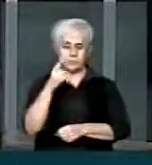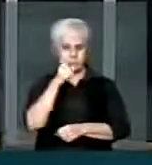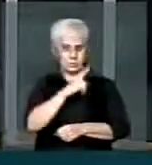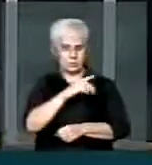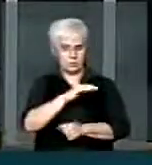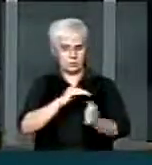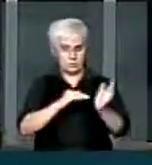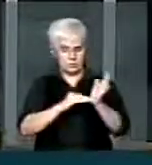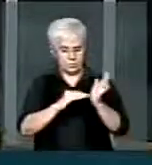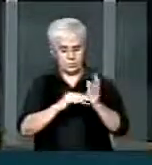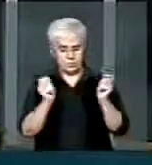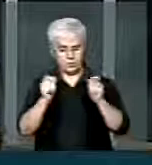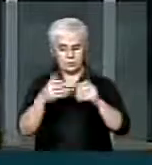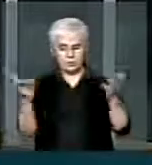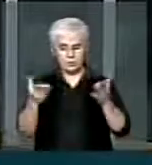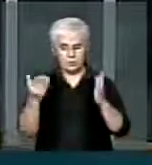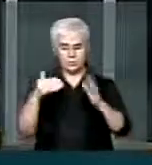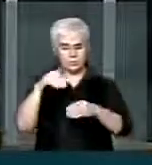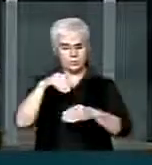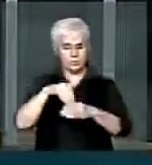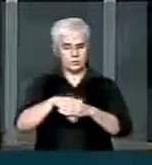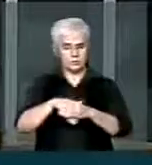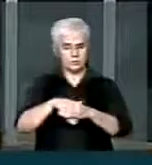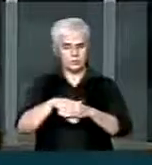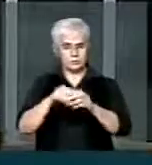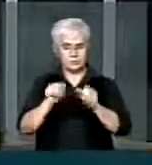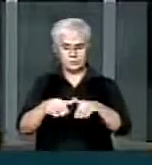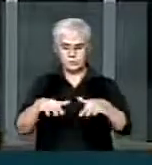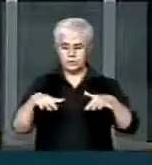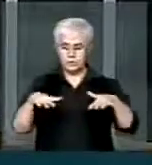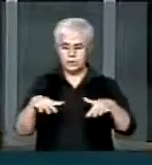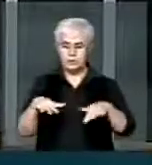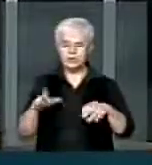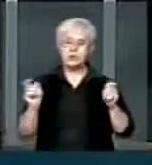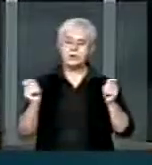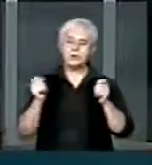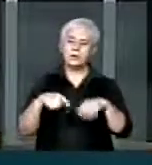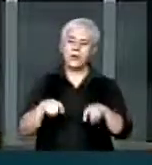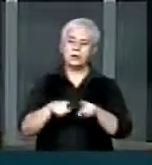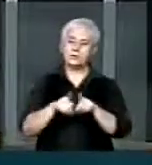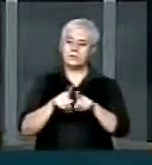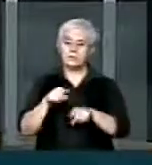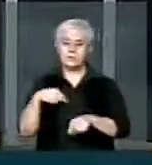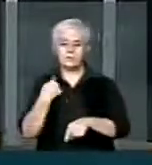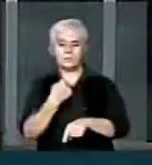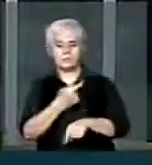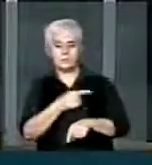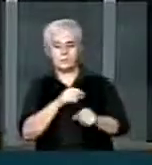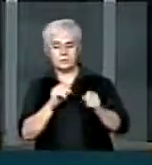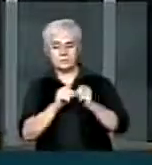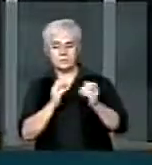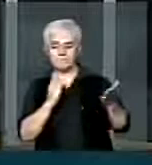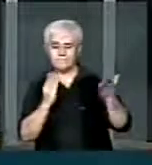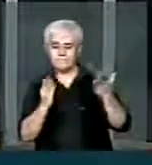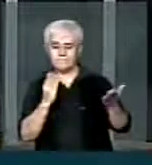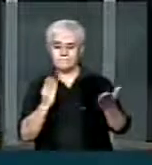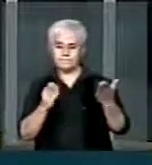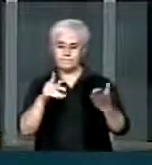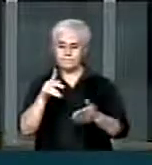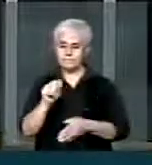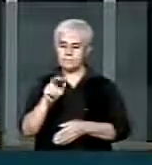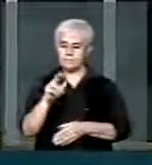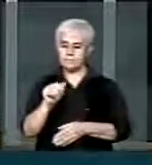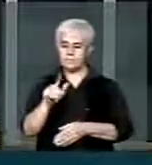Senado, que votem hoje no plenário para que a gente possa deixar o paralelo ao